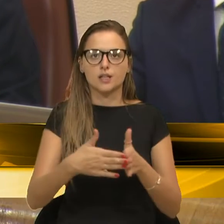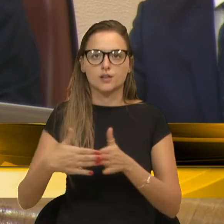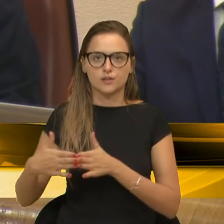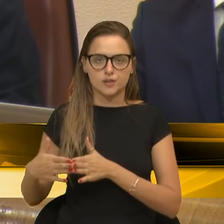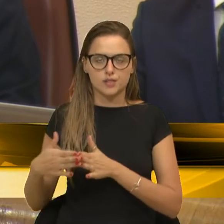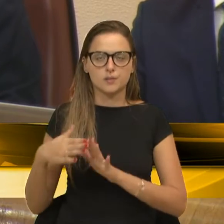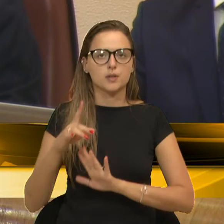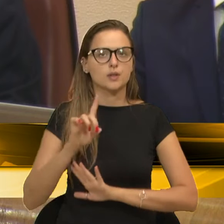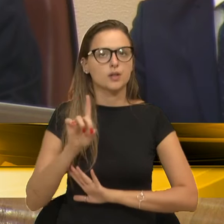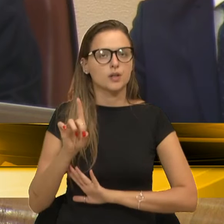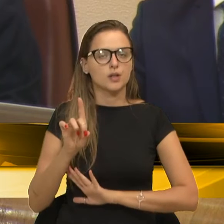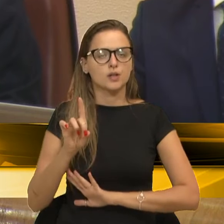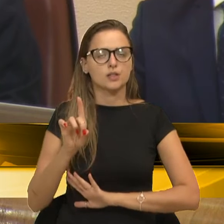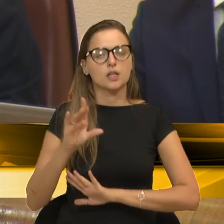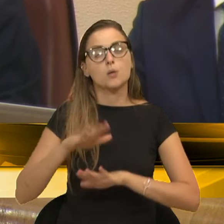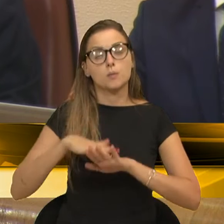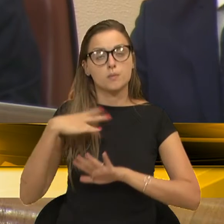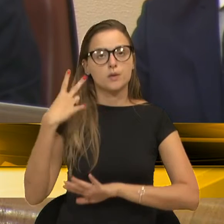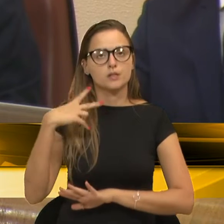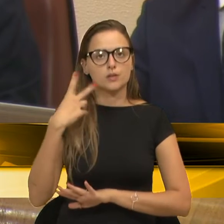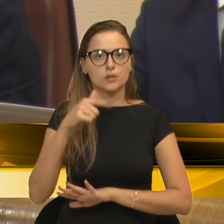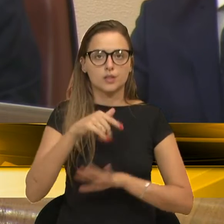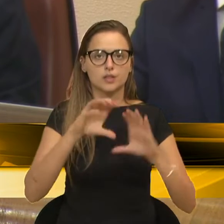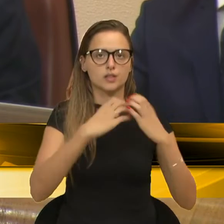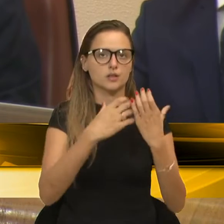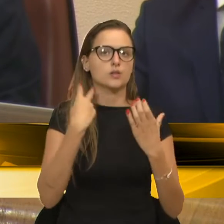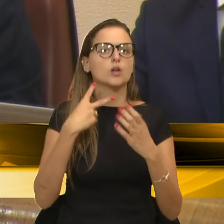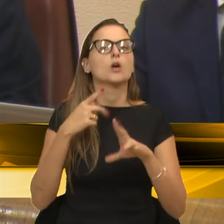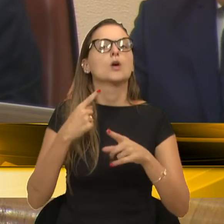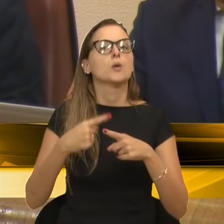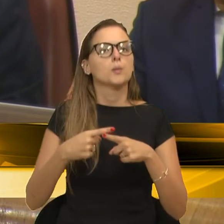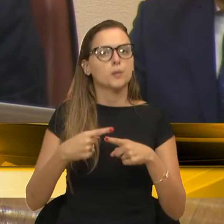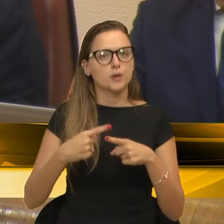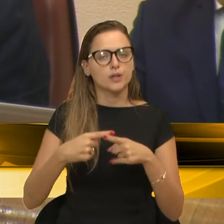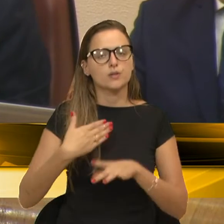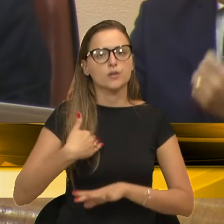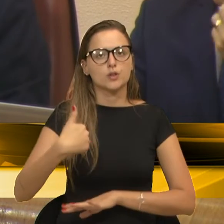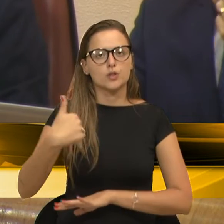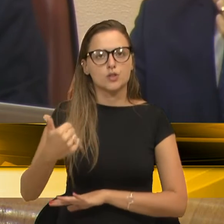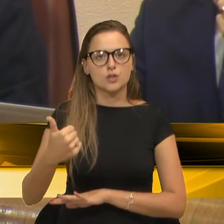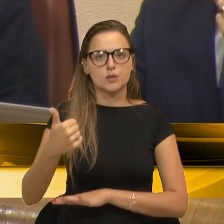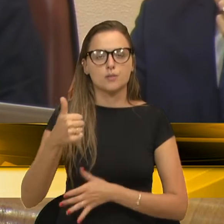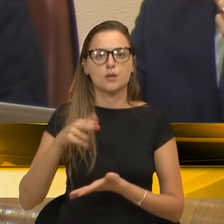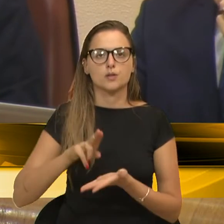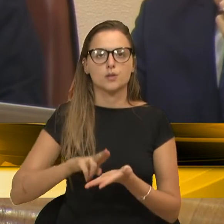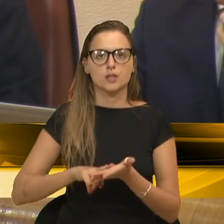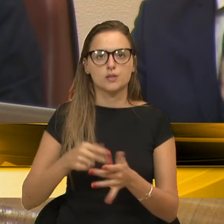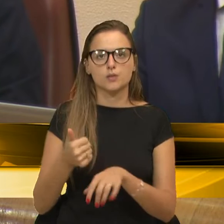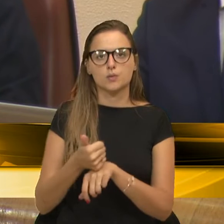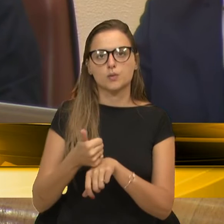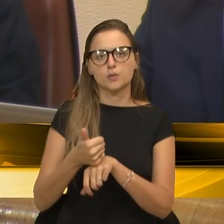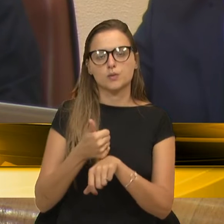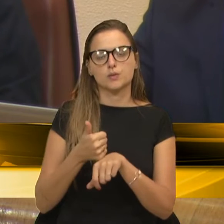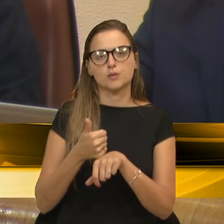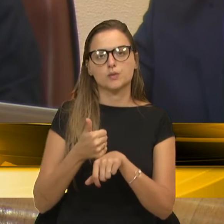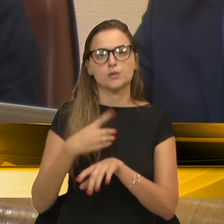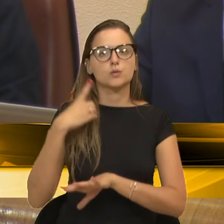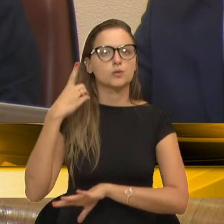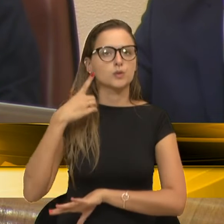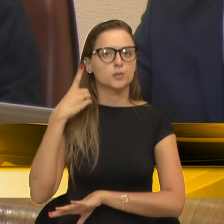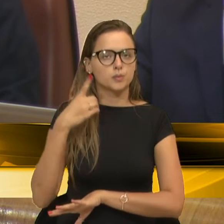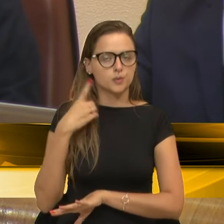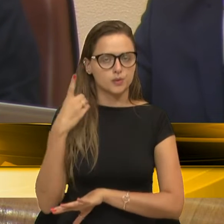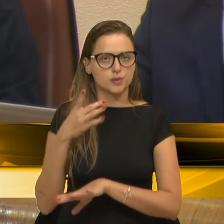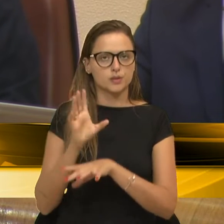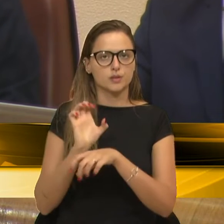vereador que exerce nesta casa legislativa, tendo em vista a convocação para assumir o cargo de deputado estadual na Assembleia Legislativa do Estado do Rio